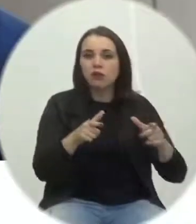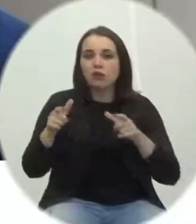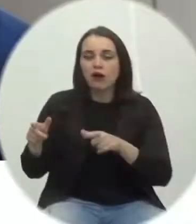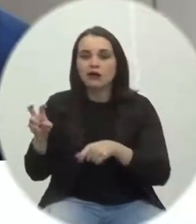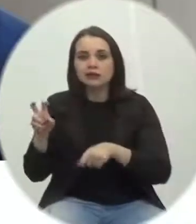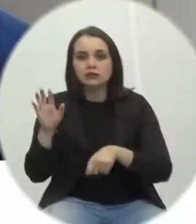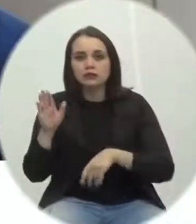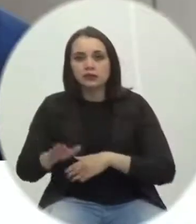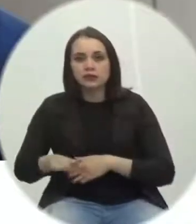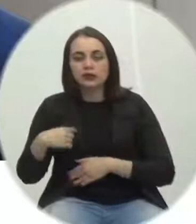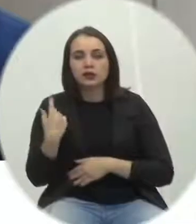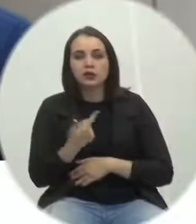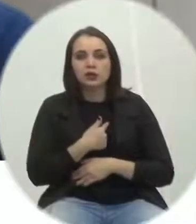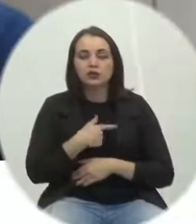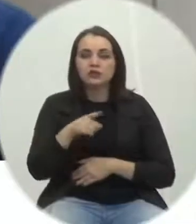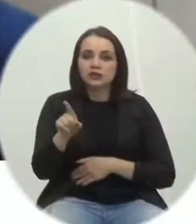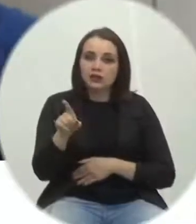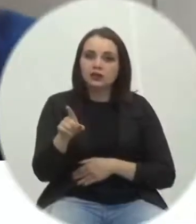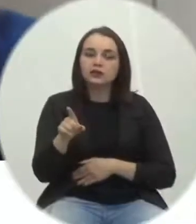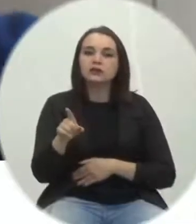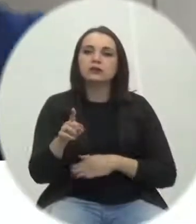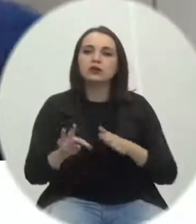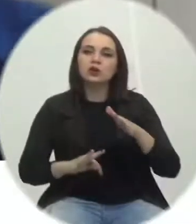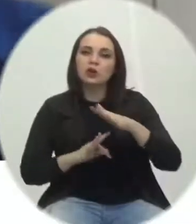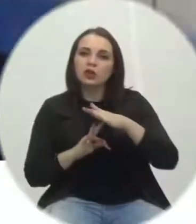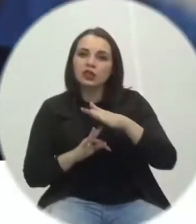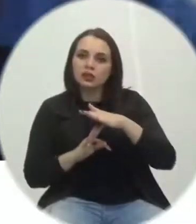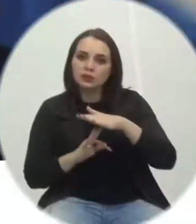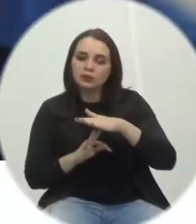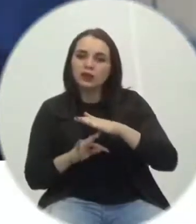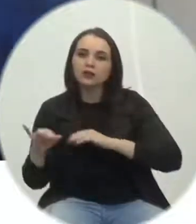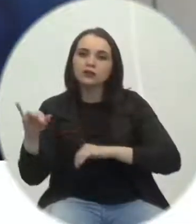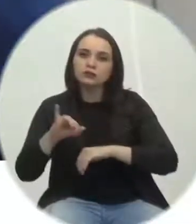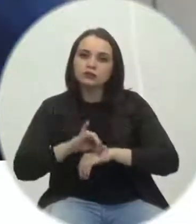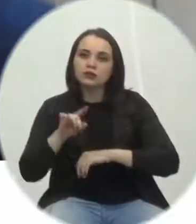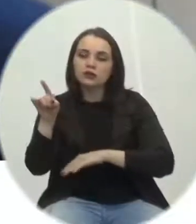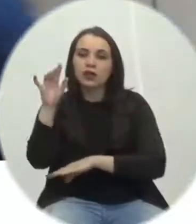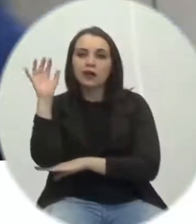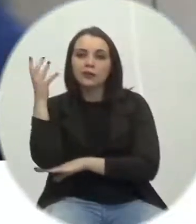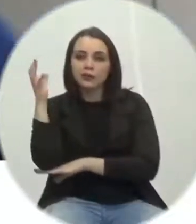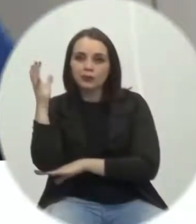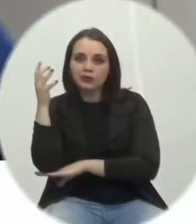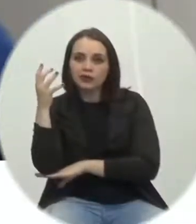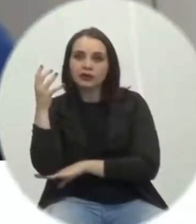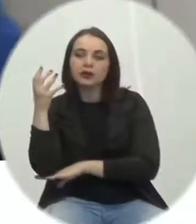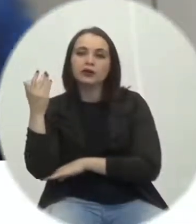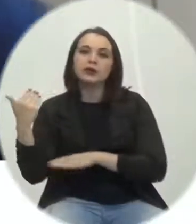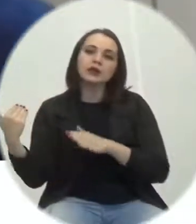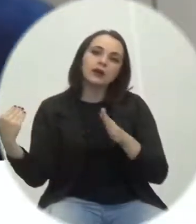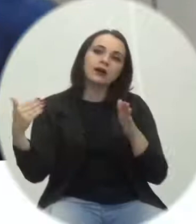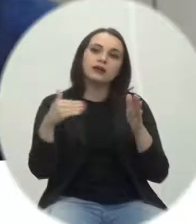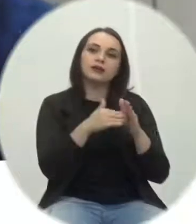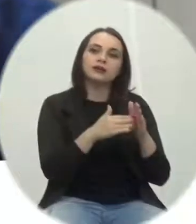gente vai estar no terminal central e vai no Pinheirinho e do Pinheirinho vai voltar para a próxima.